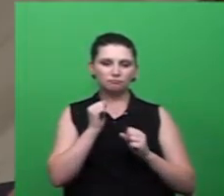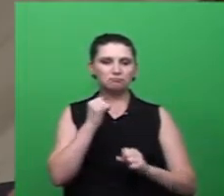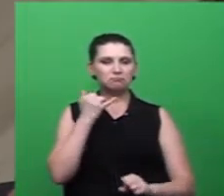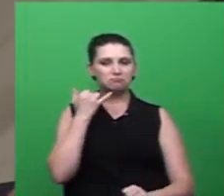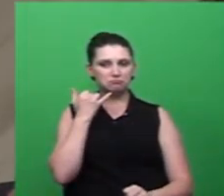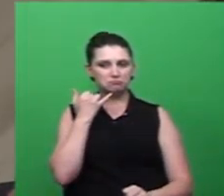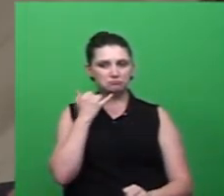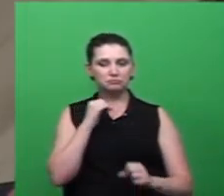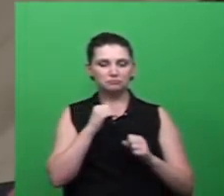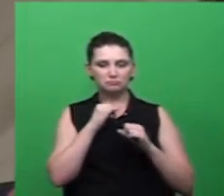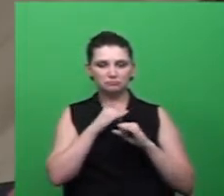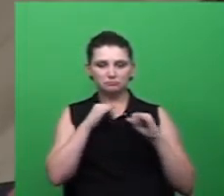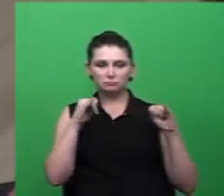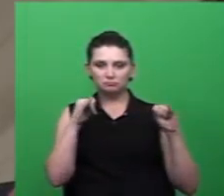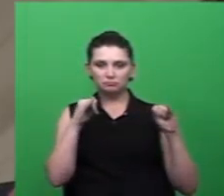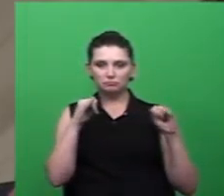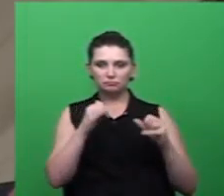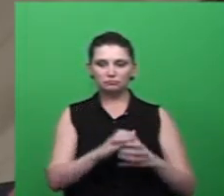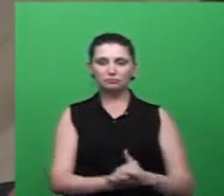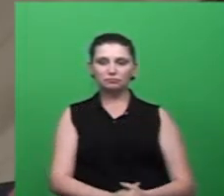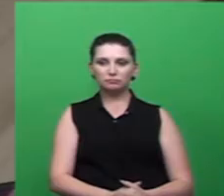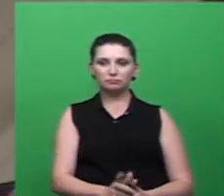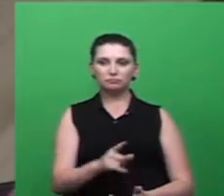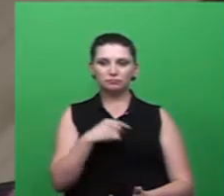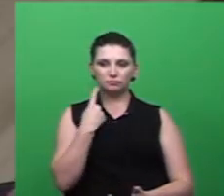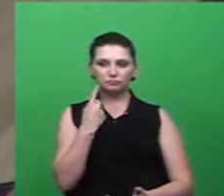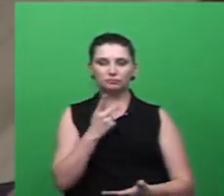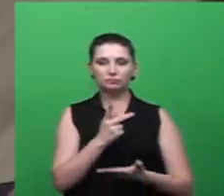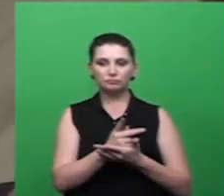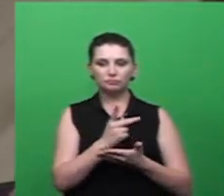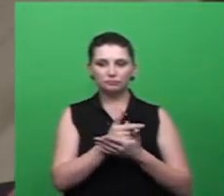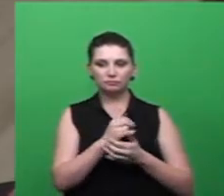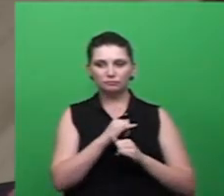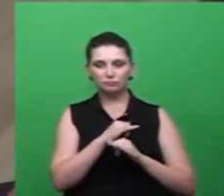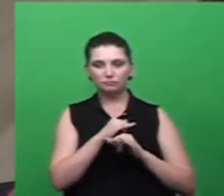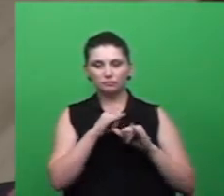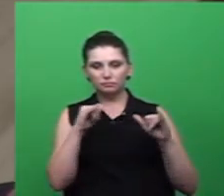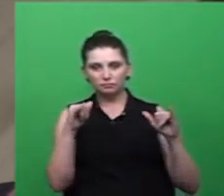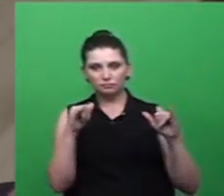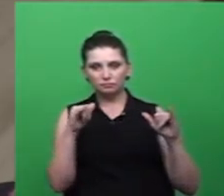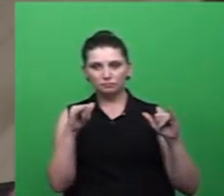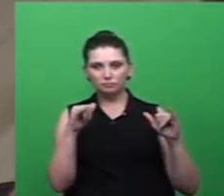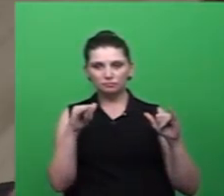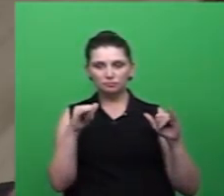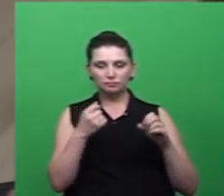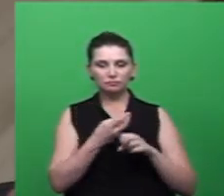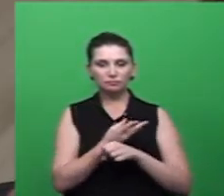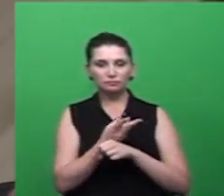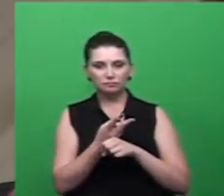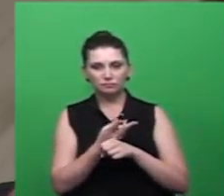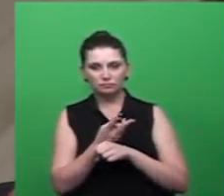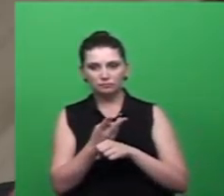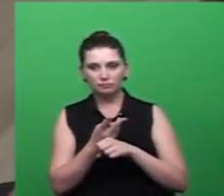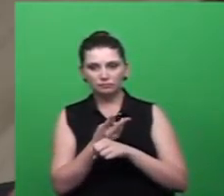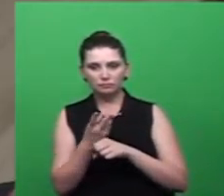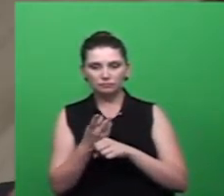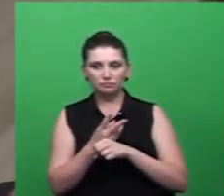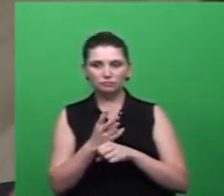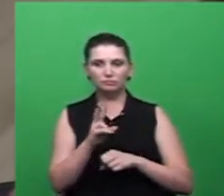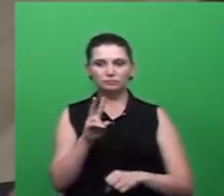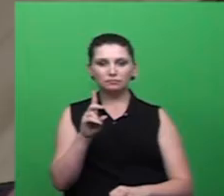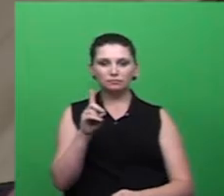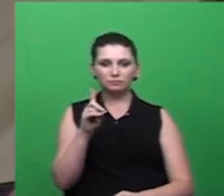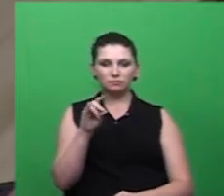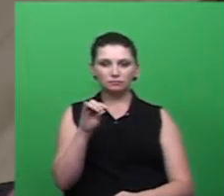repassados para nós, nós encaminhamos a vigilância epidemiológica, a vigilância sanitária, muitas vezes